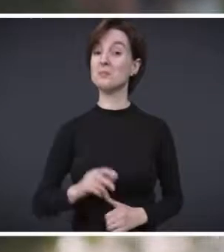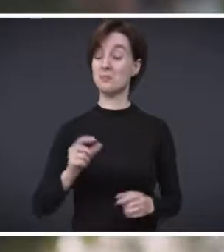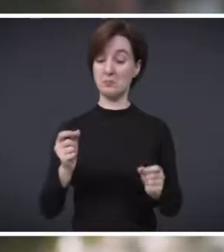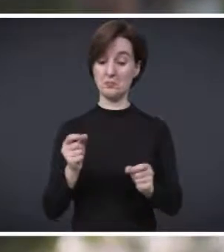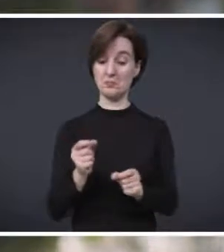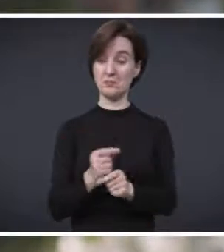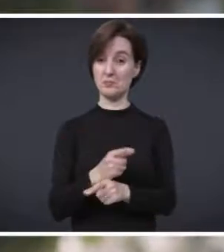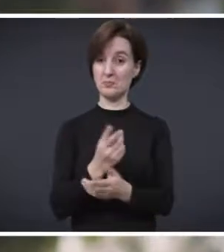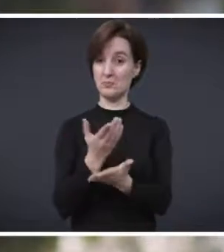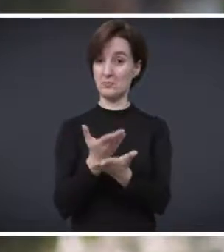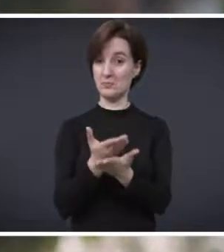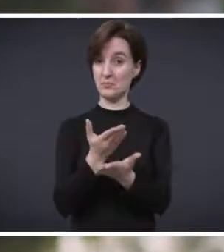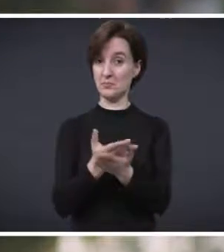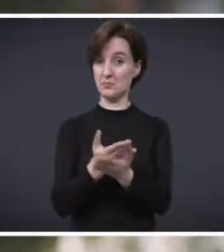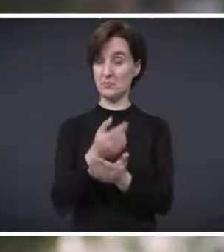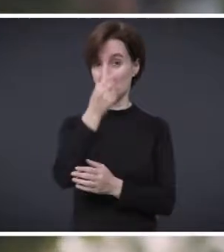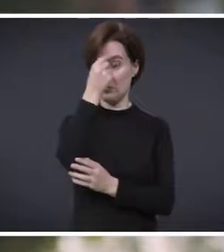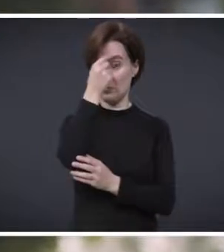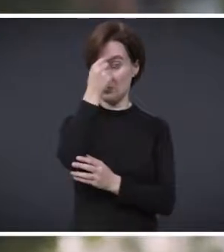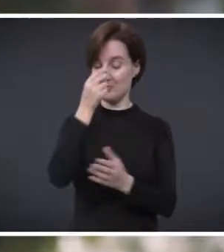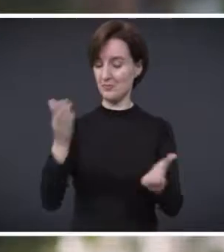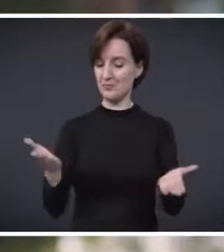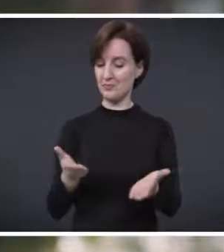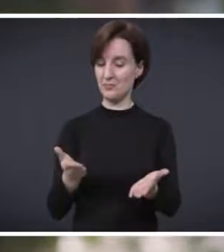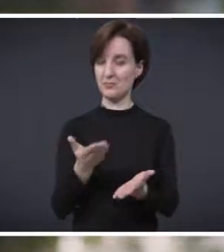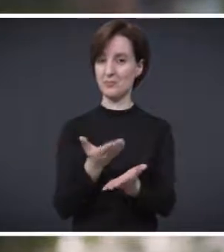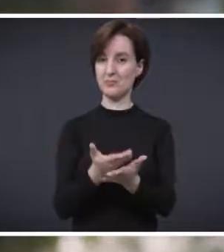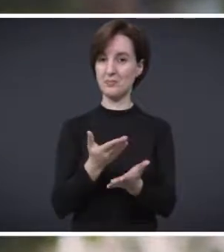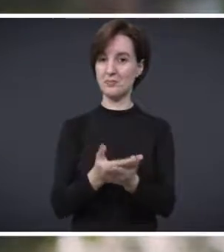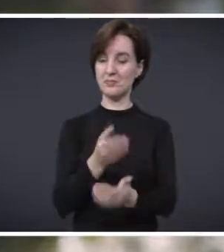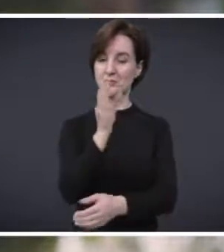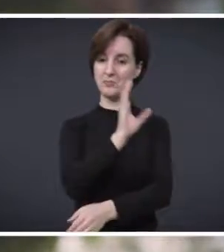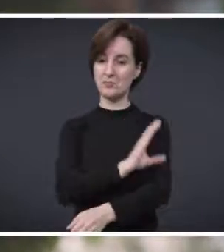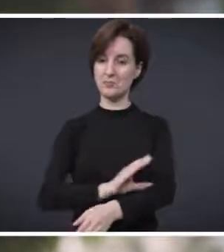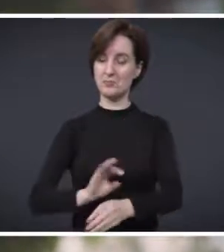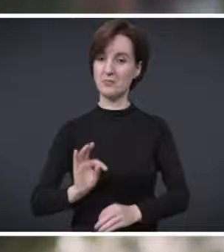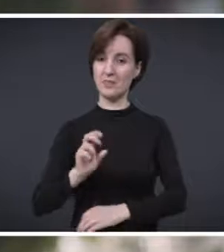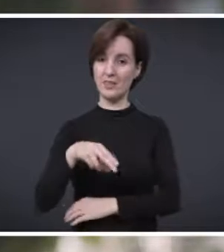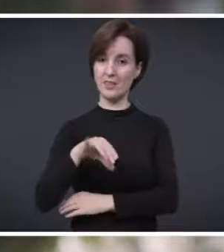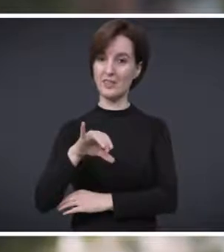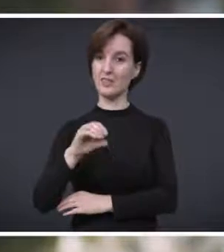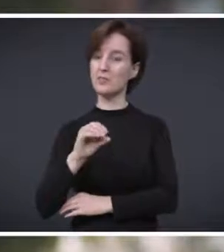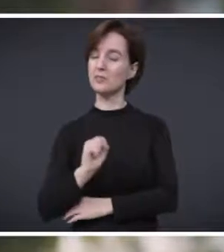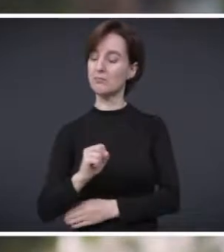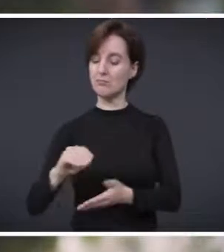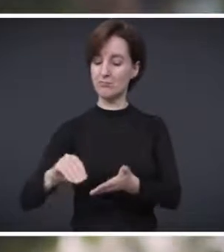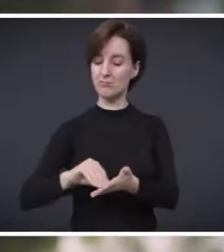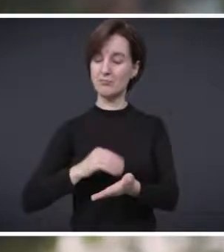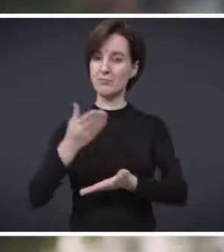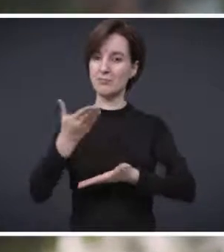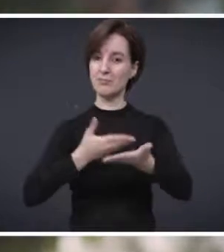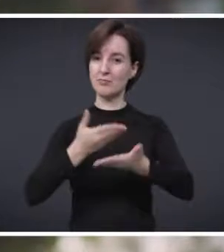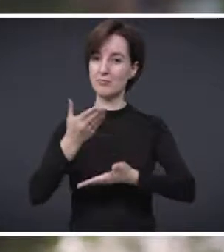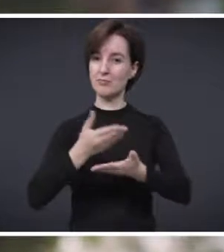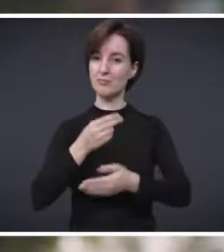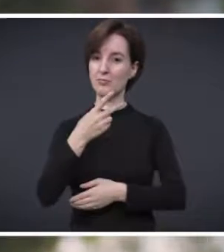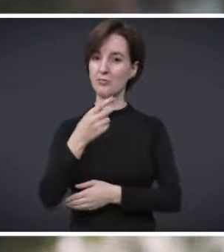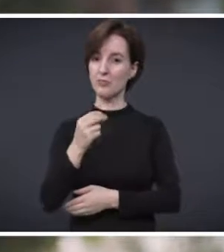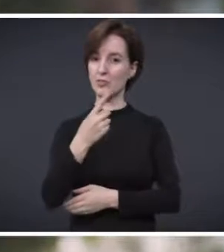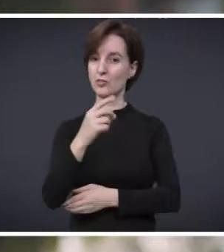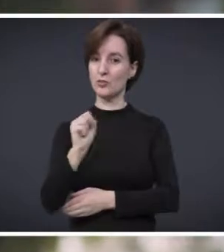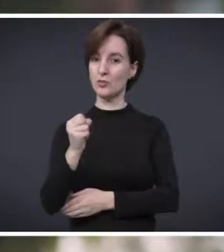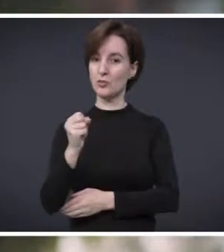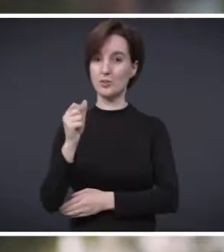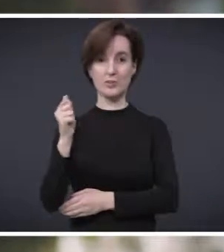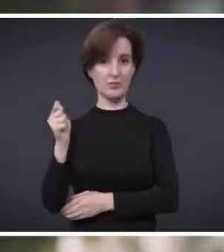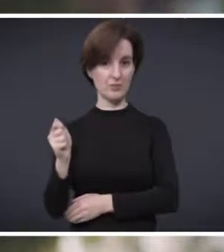Depois dos estudantes de graduação, agora é a hora dos estudantes dos cursos técnicos se inscreverem para intercâmbio no próximo